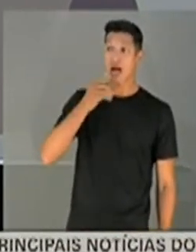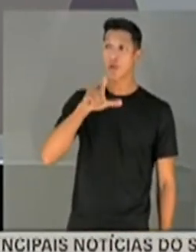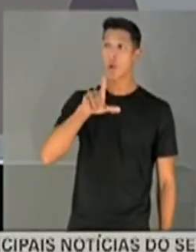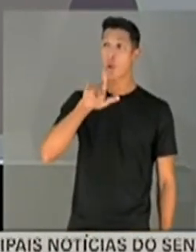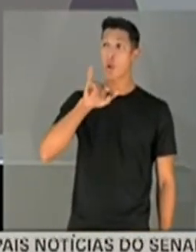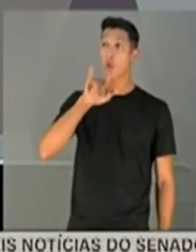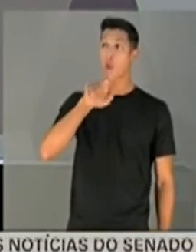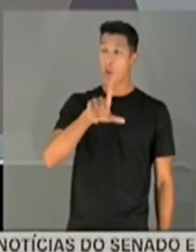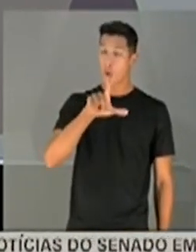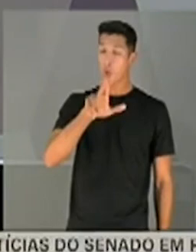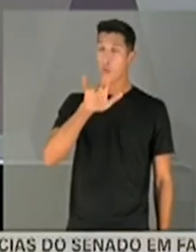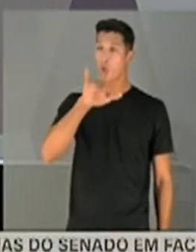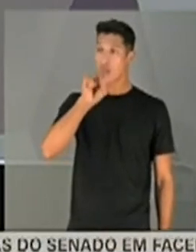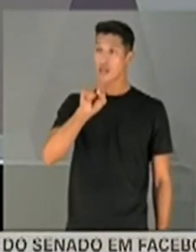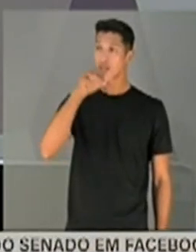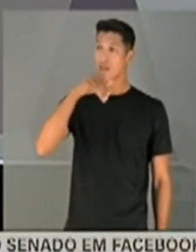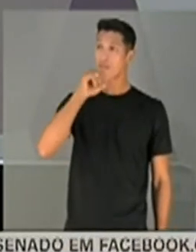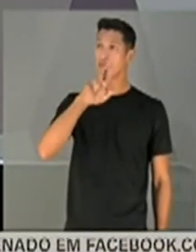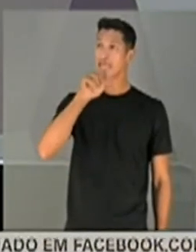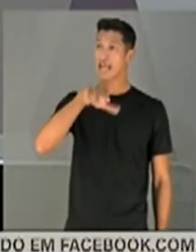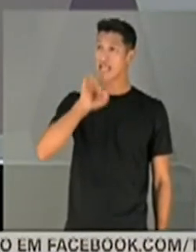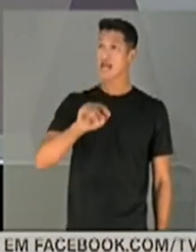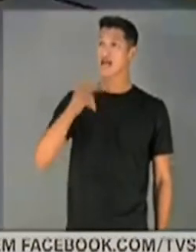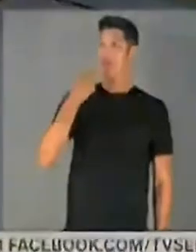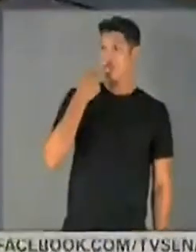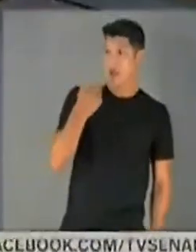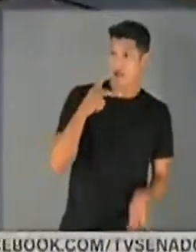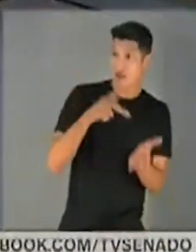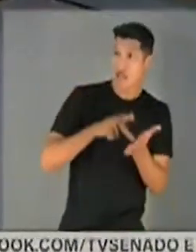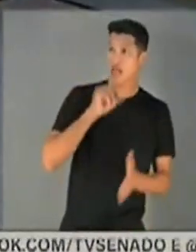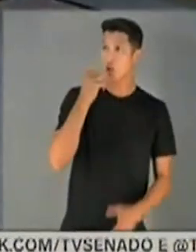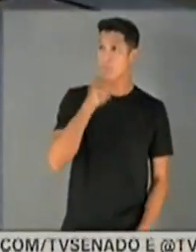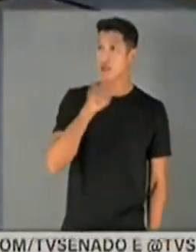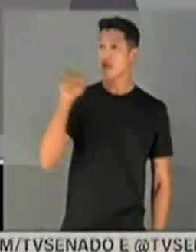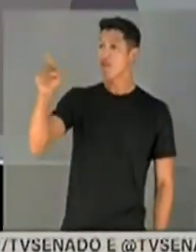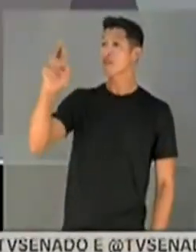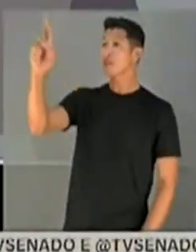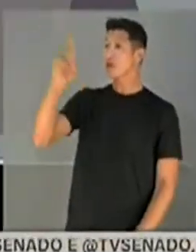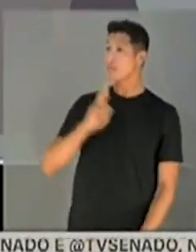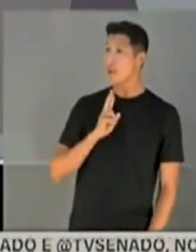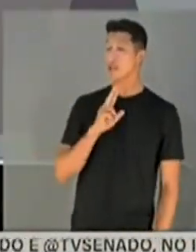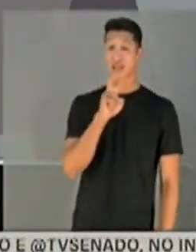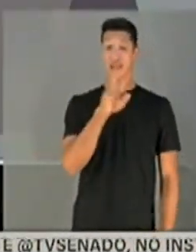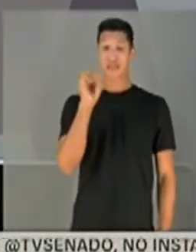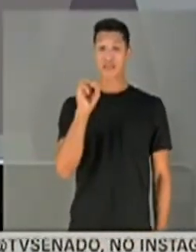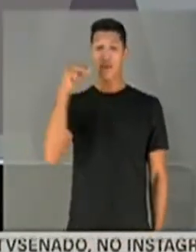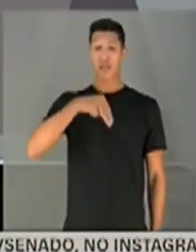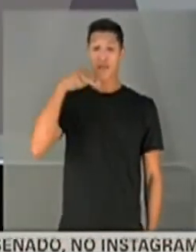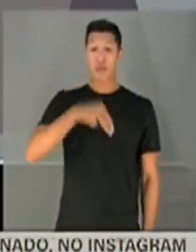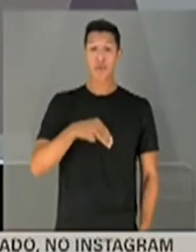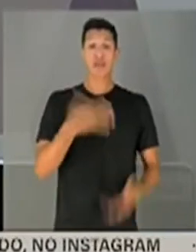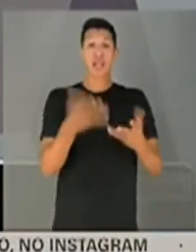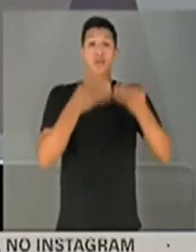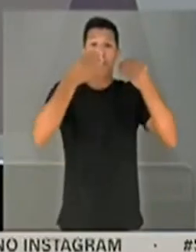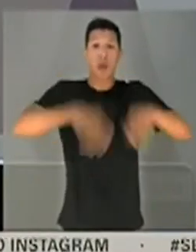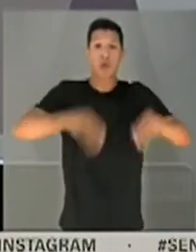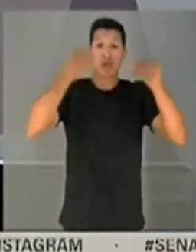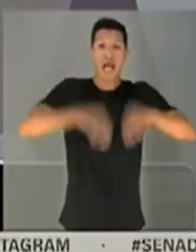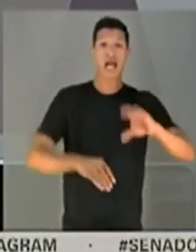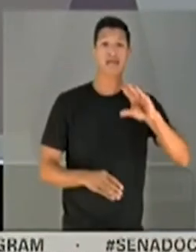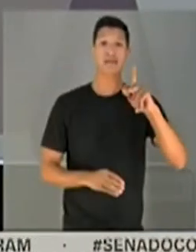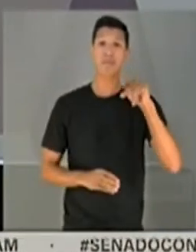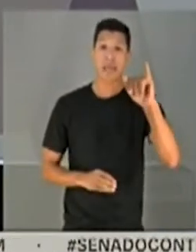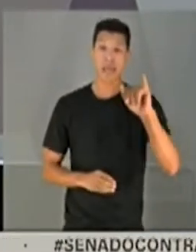verdade ou está mentindo. Que há 13 dias ele não respondeu. O senhor não responde. Passa 50 minutos querendo desqualificar a